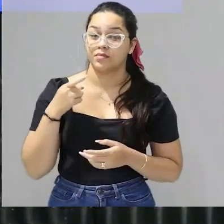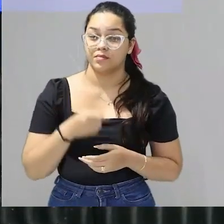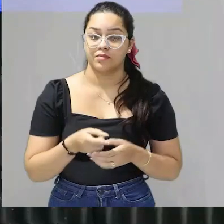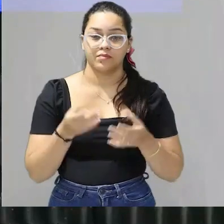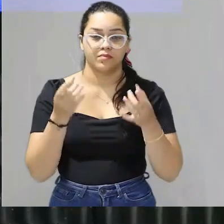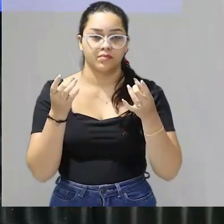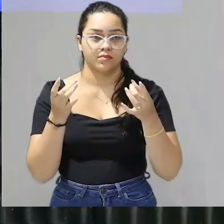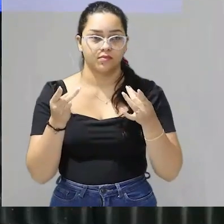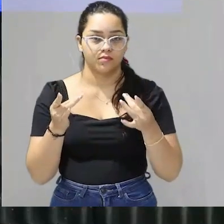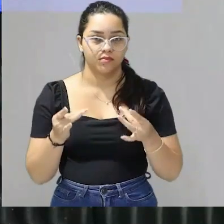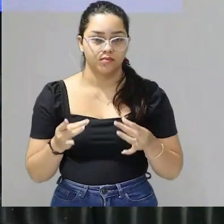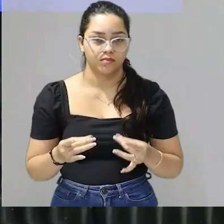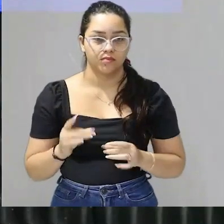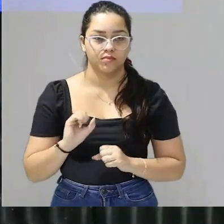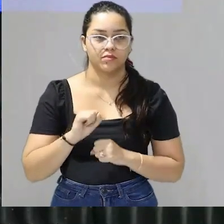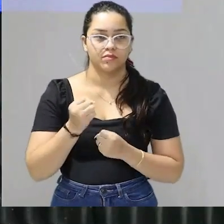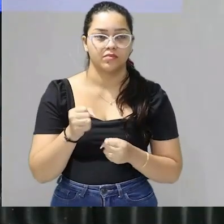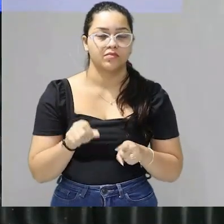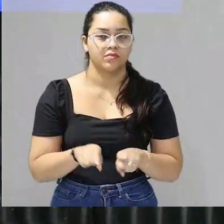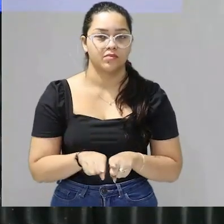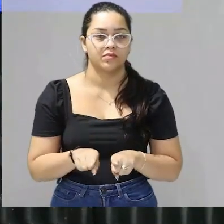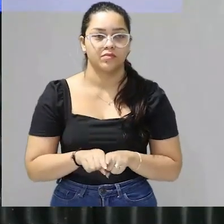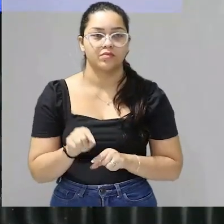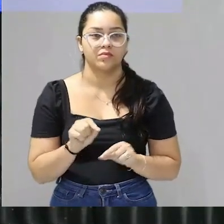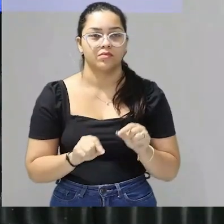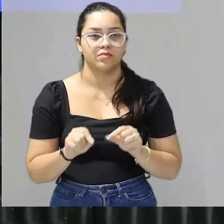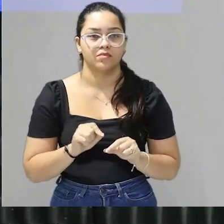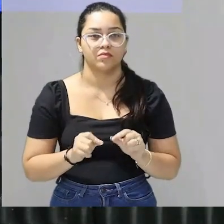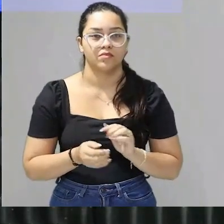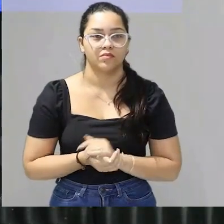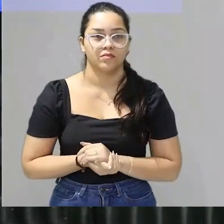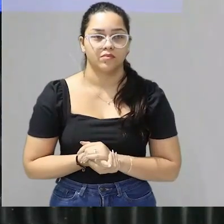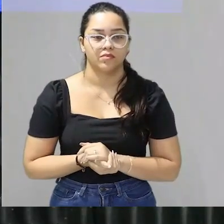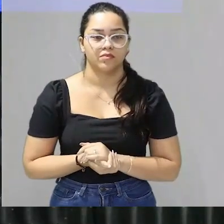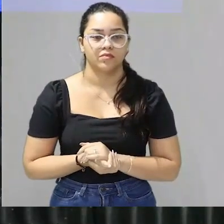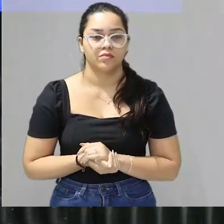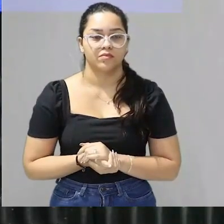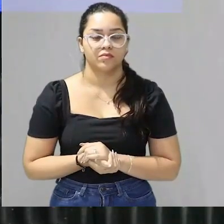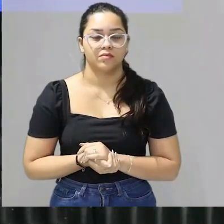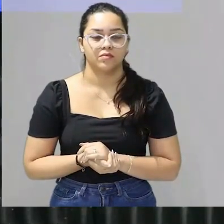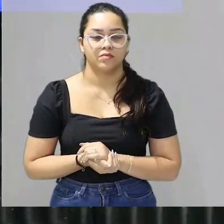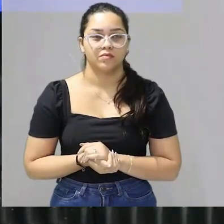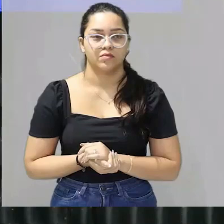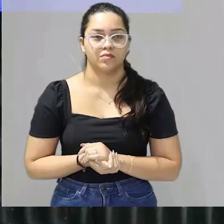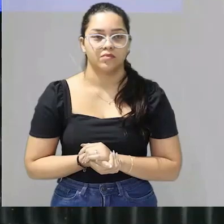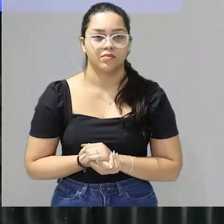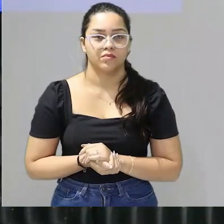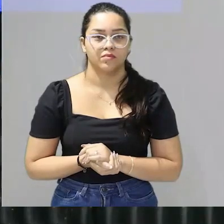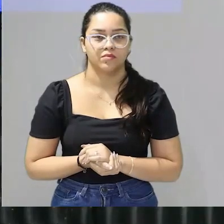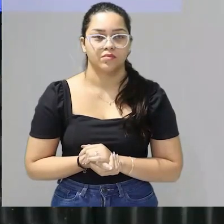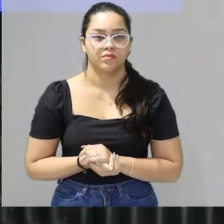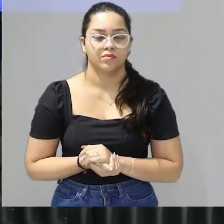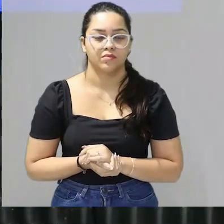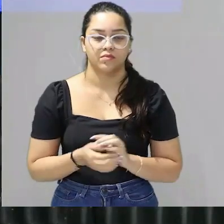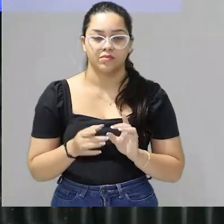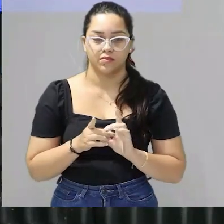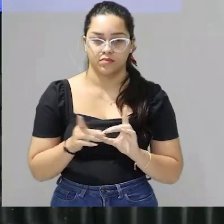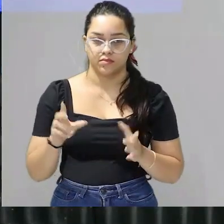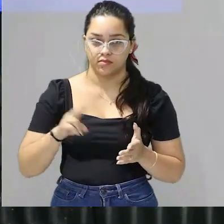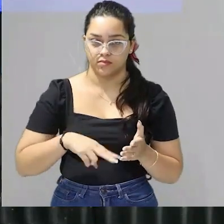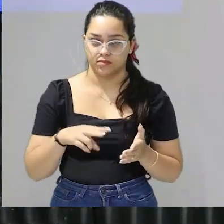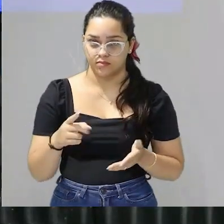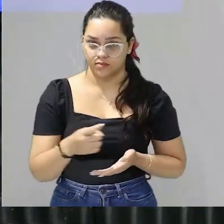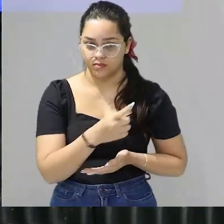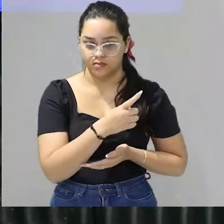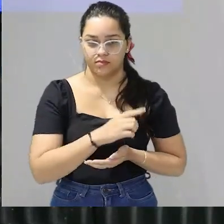discorra defenda disserte sobre o que? o estigma aí sim democratização